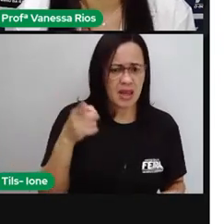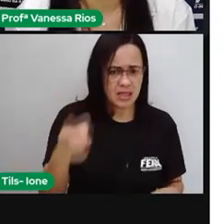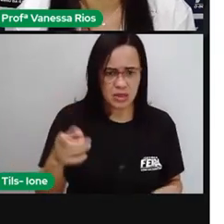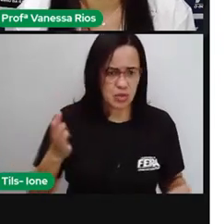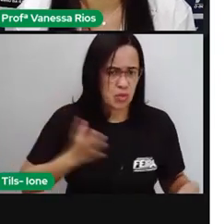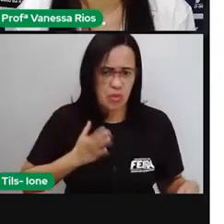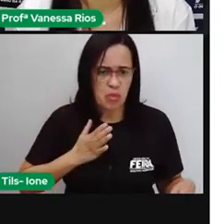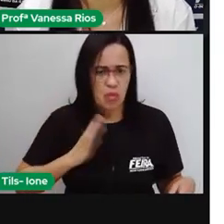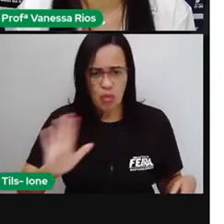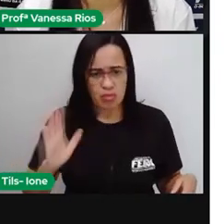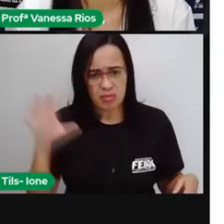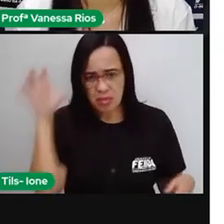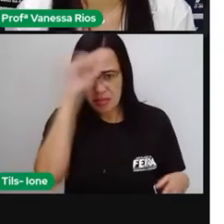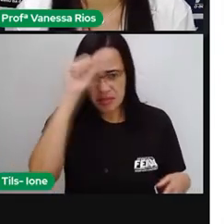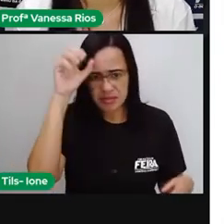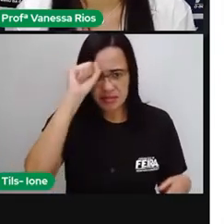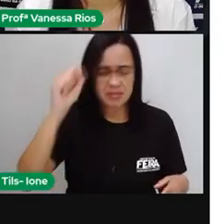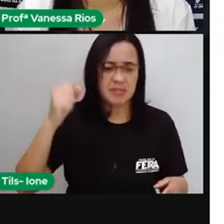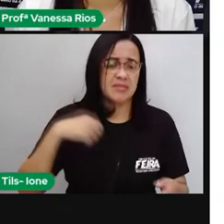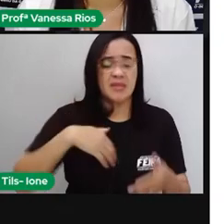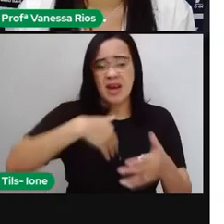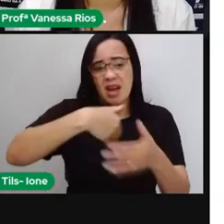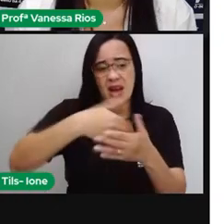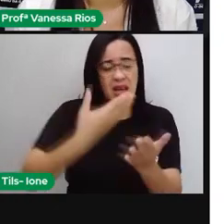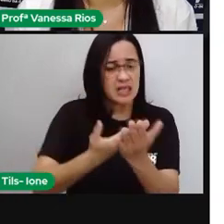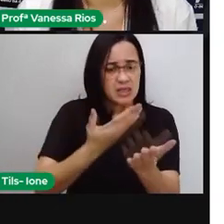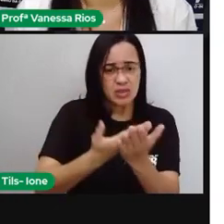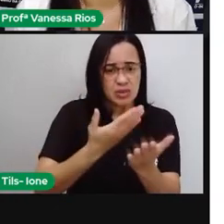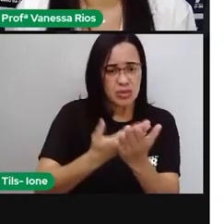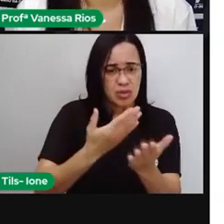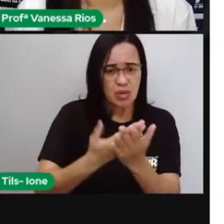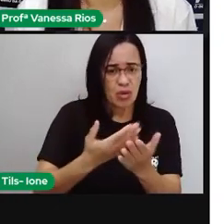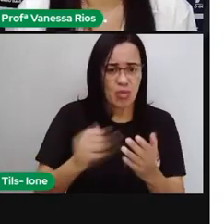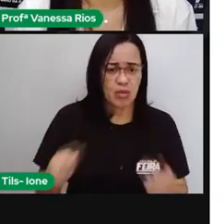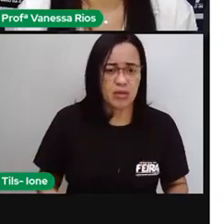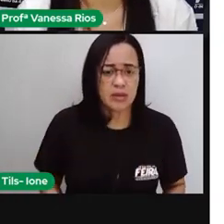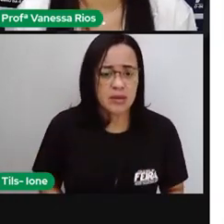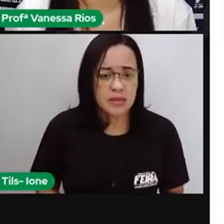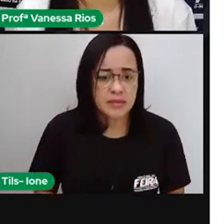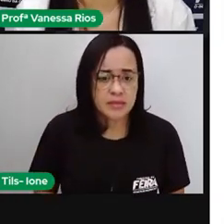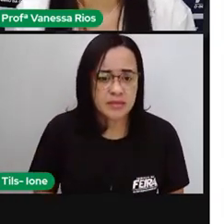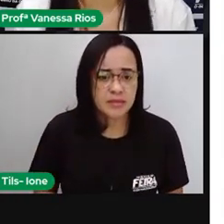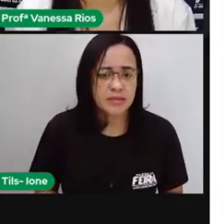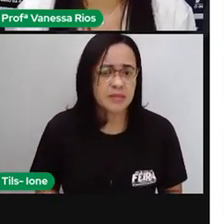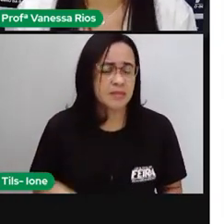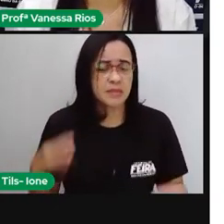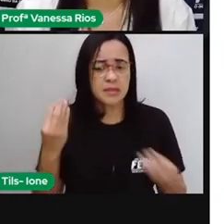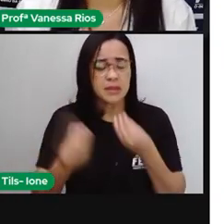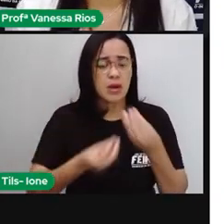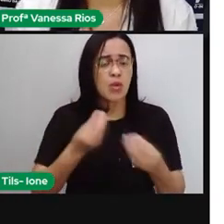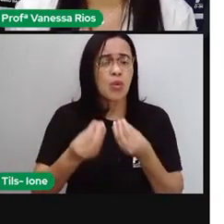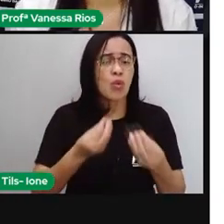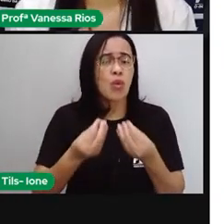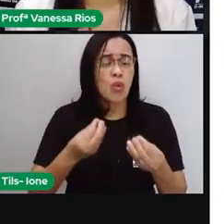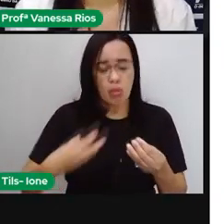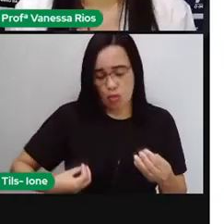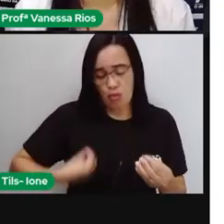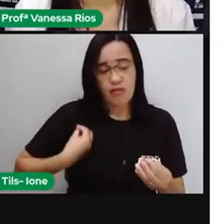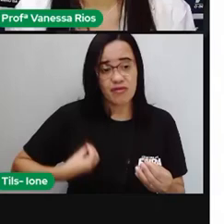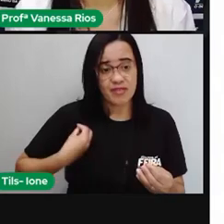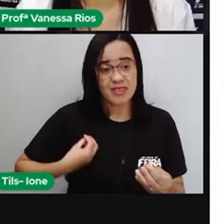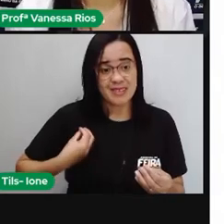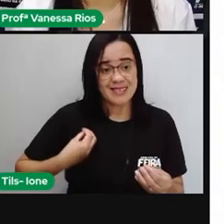interessando-se apenas pelas aulas de desenho. Então a arte entrou na vida dele aí muito cedo. Desde